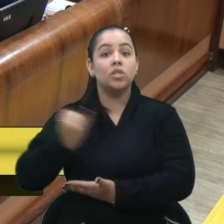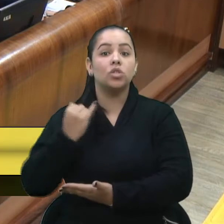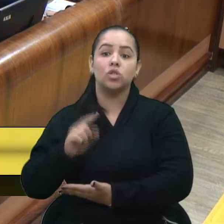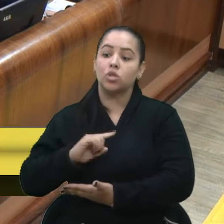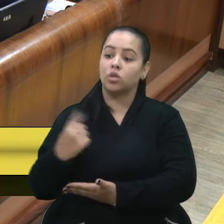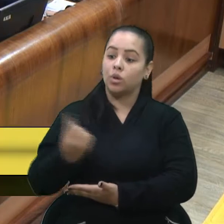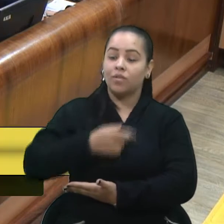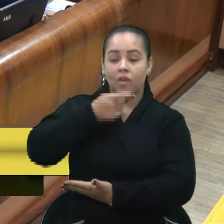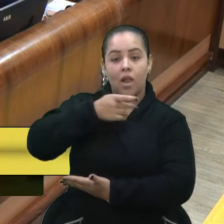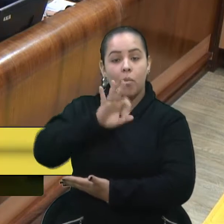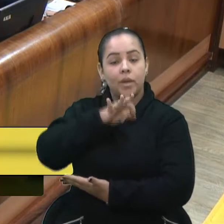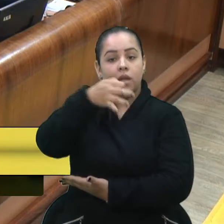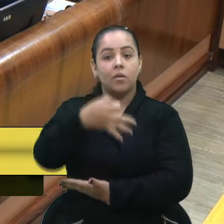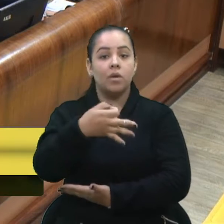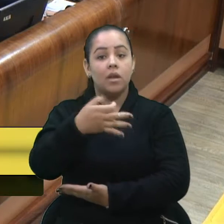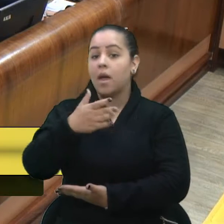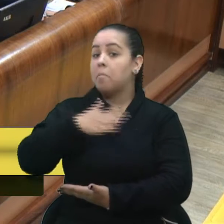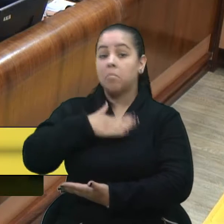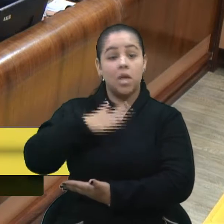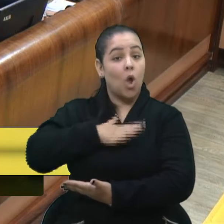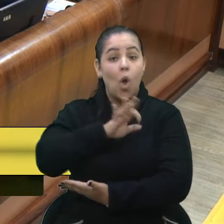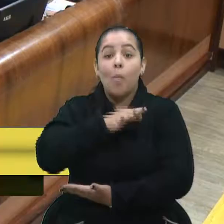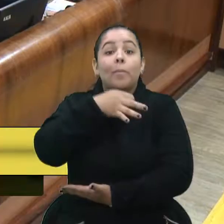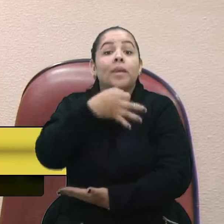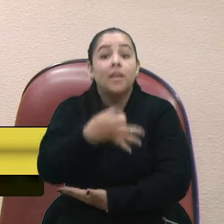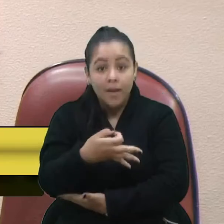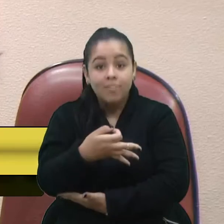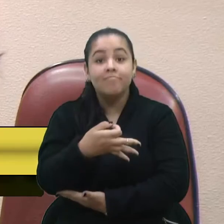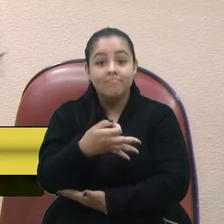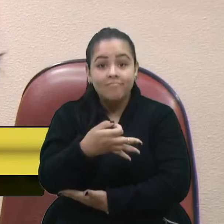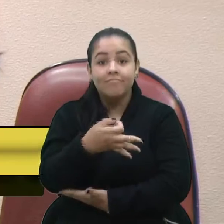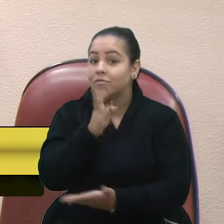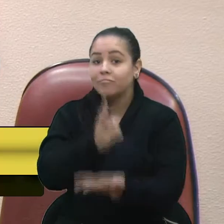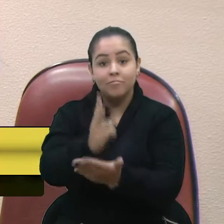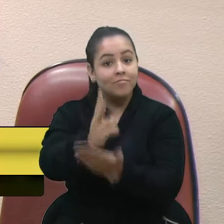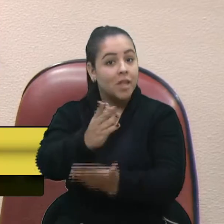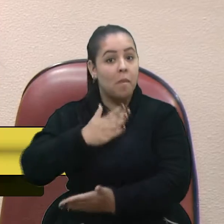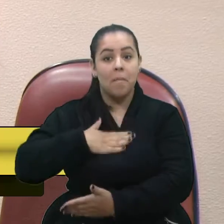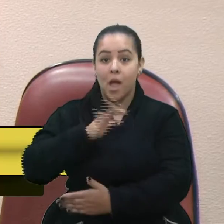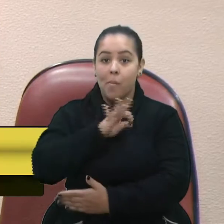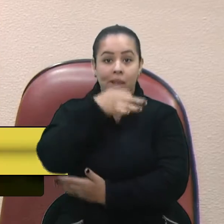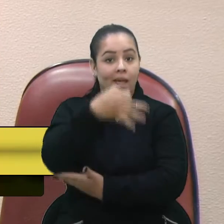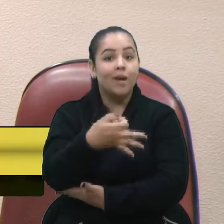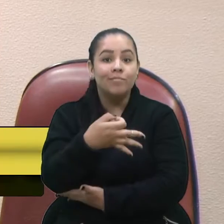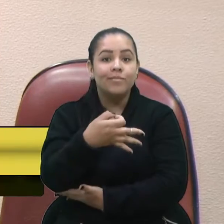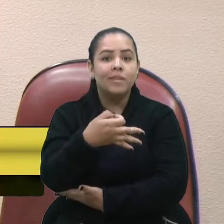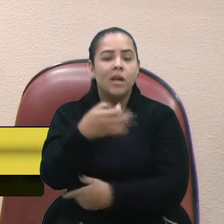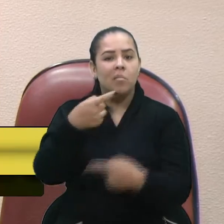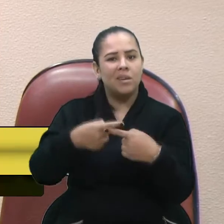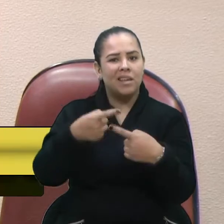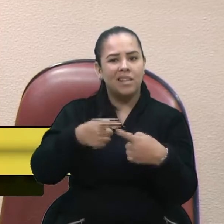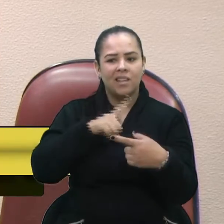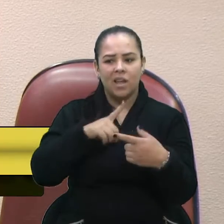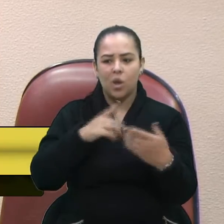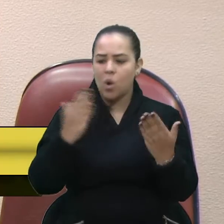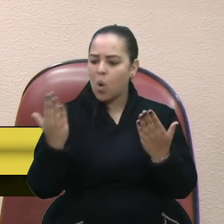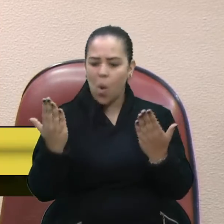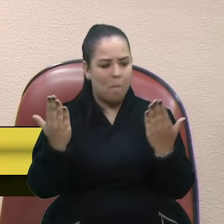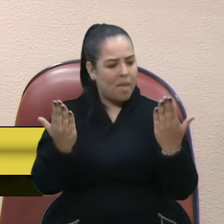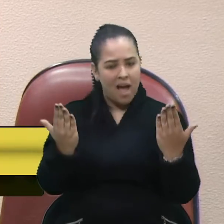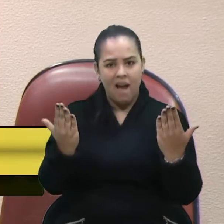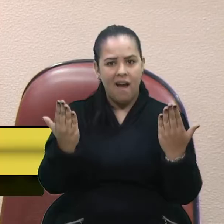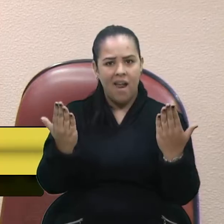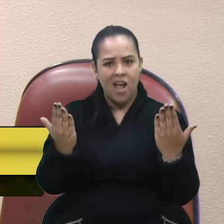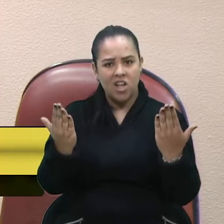opinião, e esta é, continua sendo a minha opinião, como ainda é a minha opinião, que essa comparação de